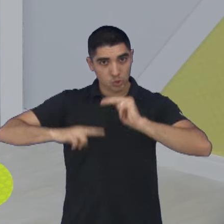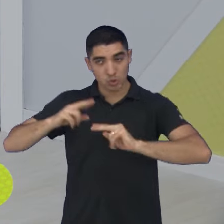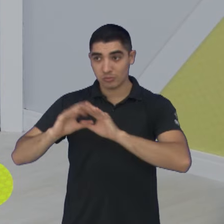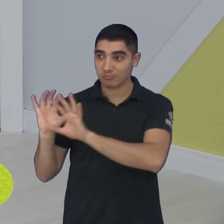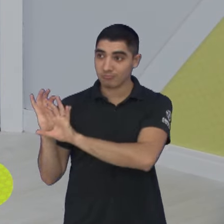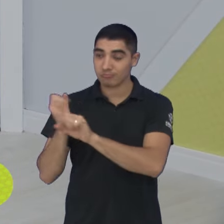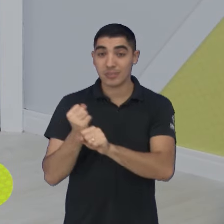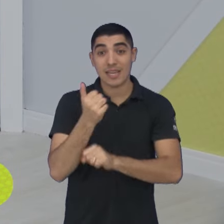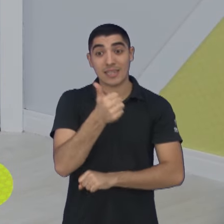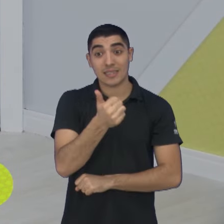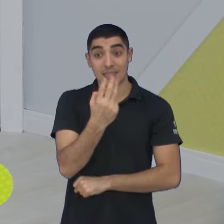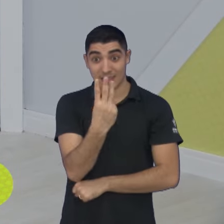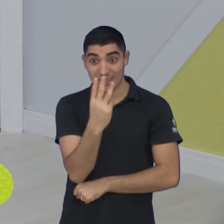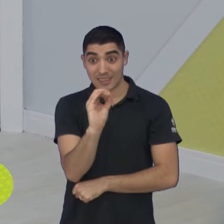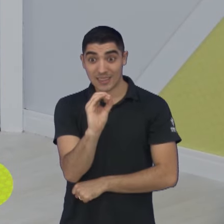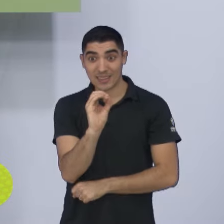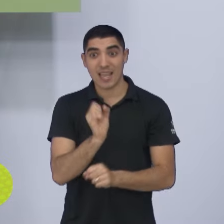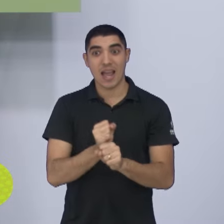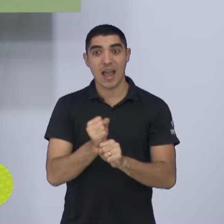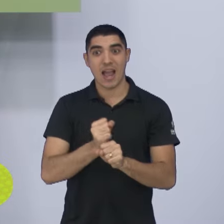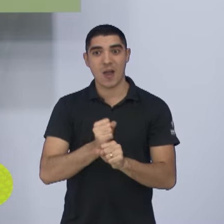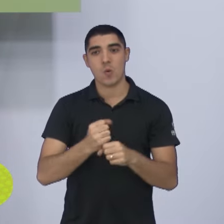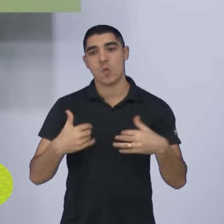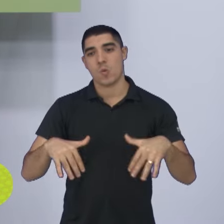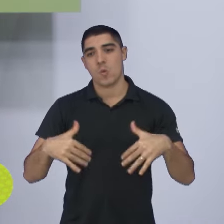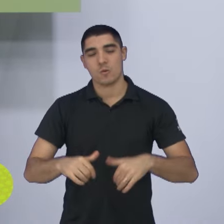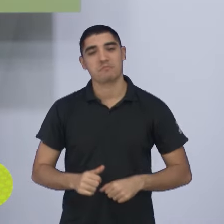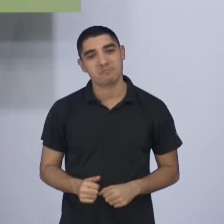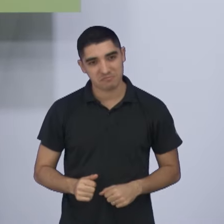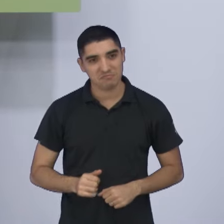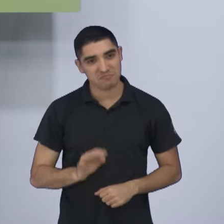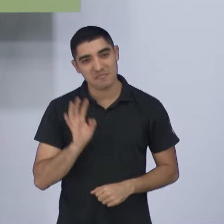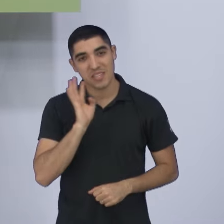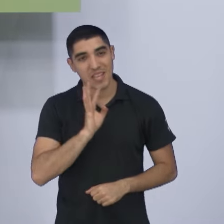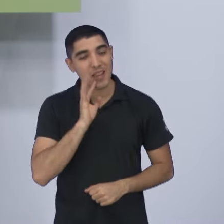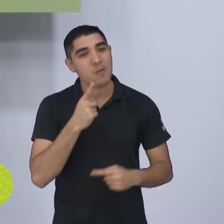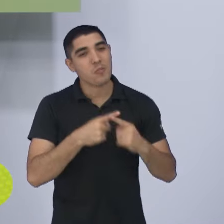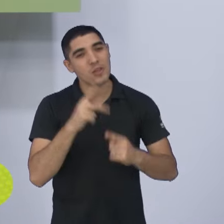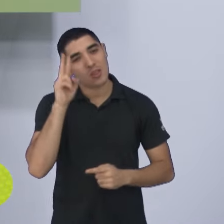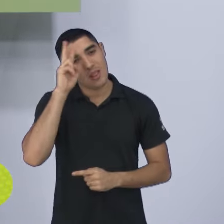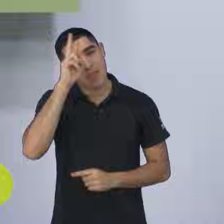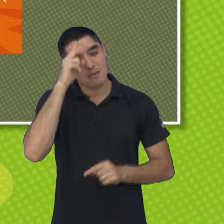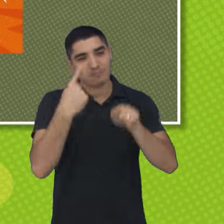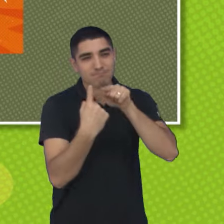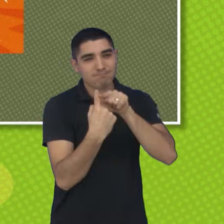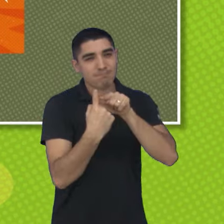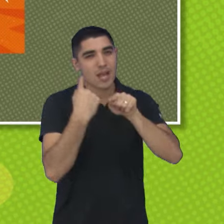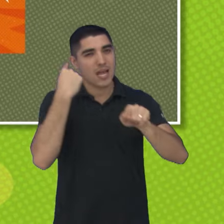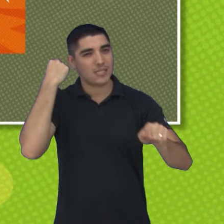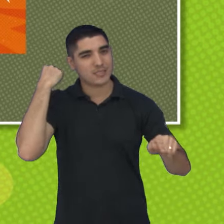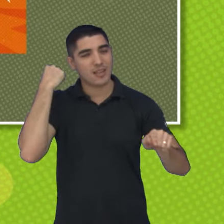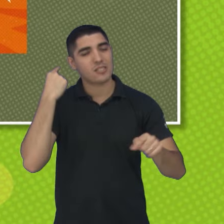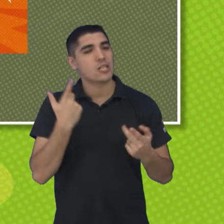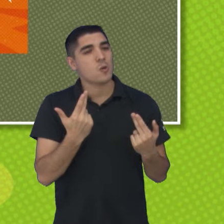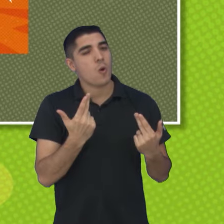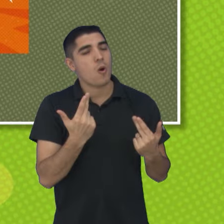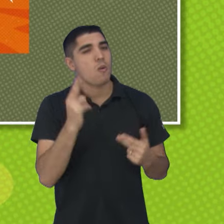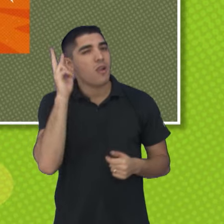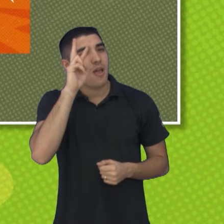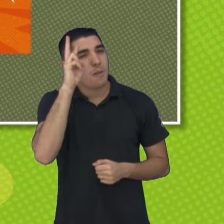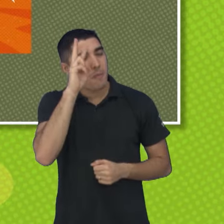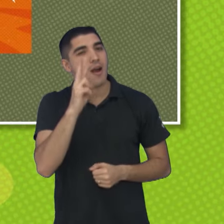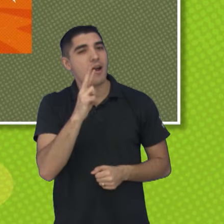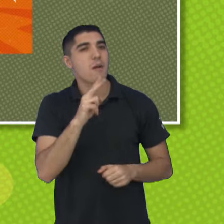30 anos dessa conquista, espetacular, Bruno. Muito bacana a gente rememorar essas, comemorar de novo com